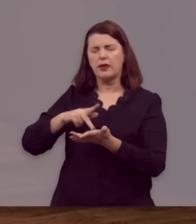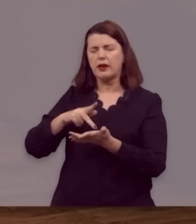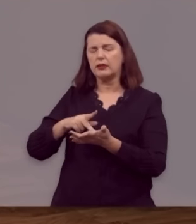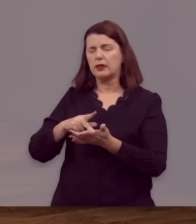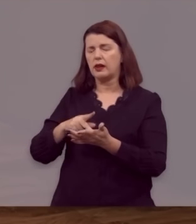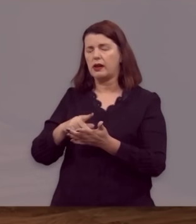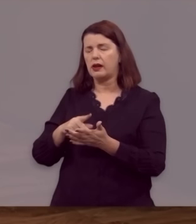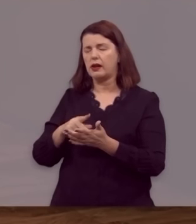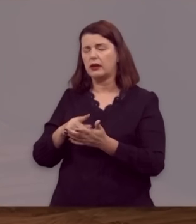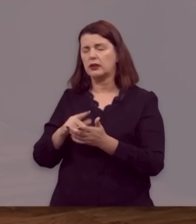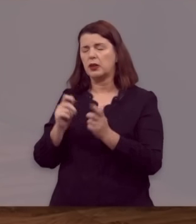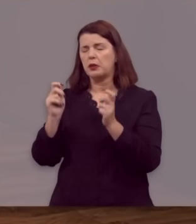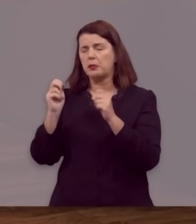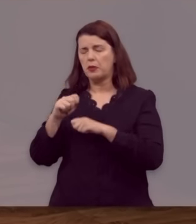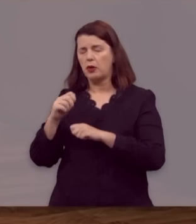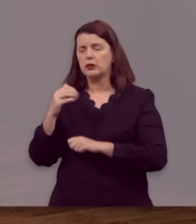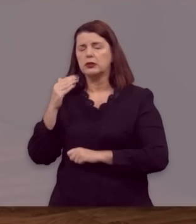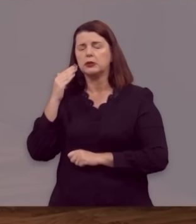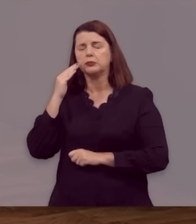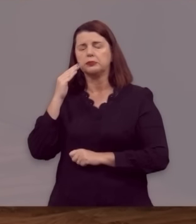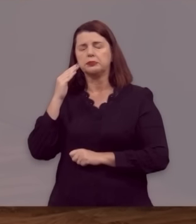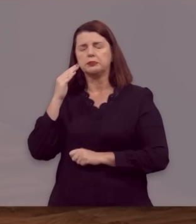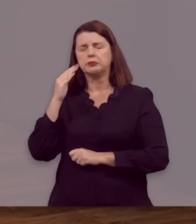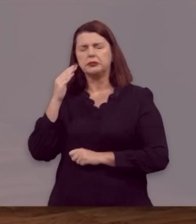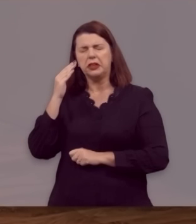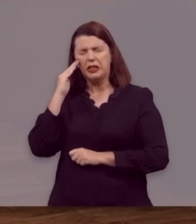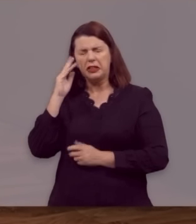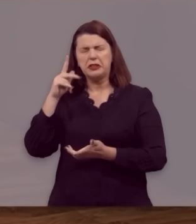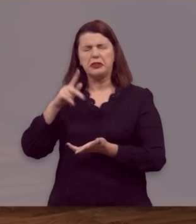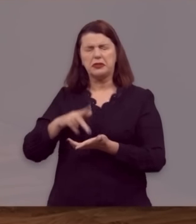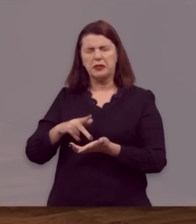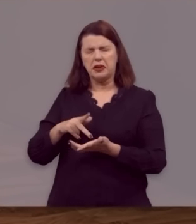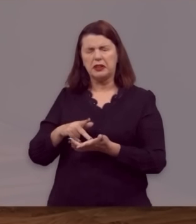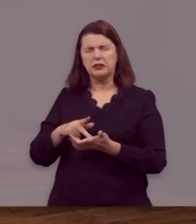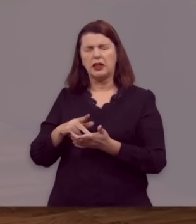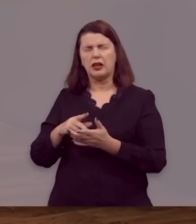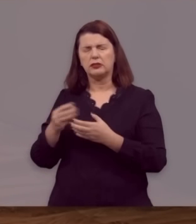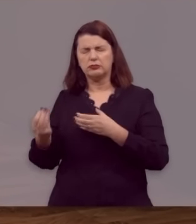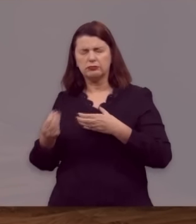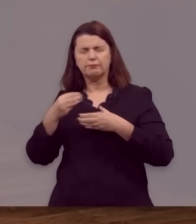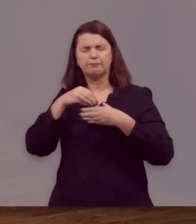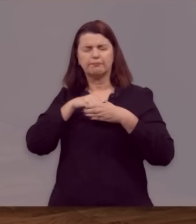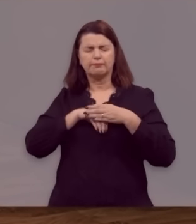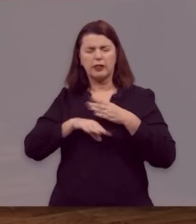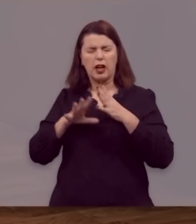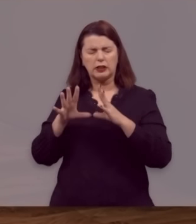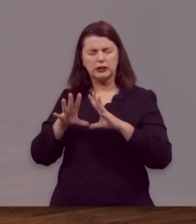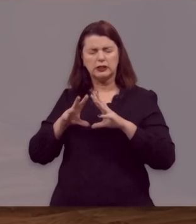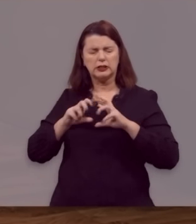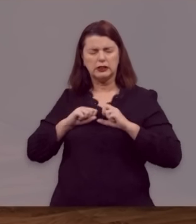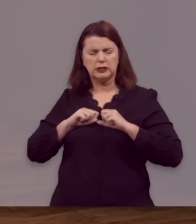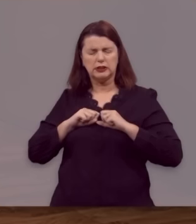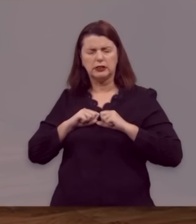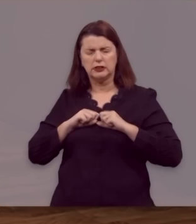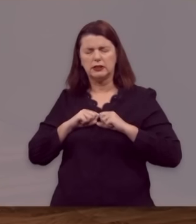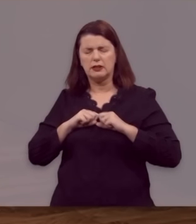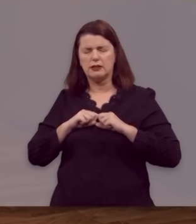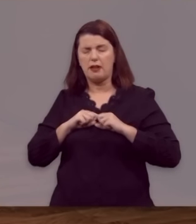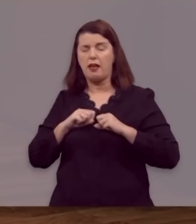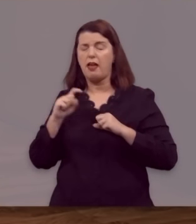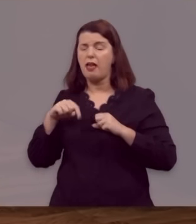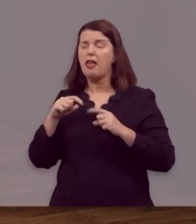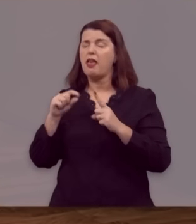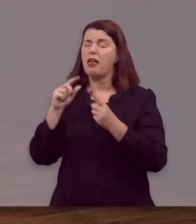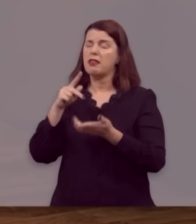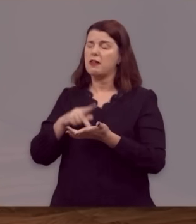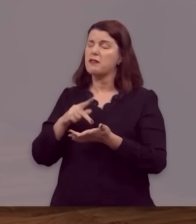verdades também, meu Deus, possam ser compreendidas, acolhidas, recebidas e aceitas. E que essas